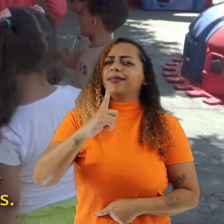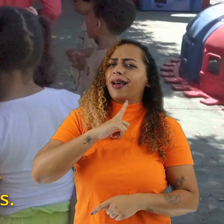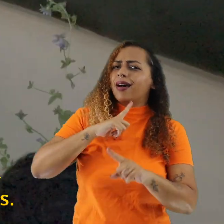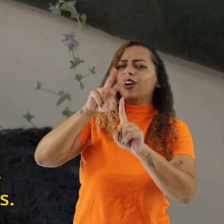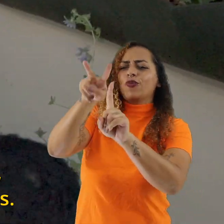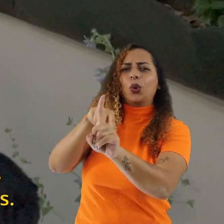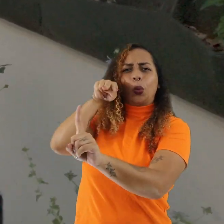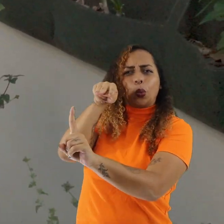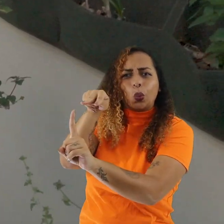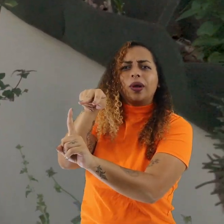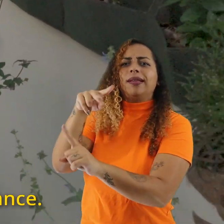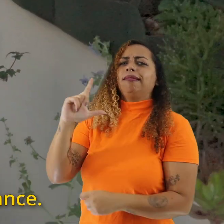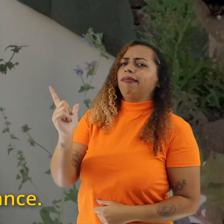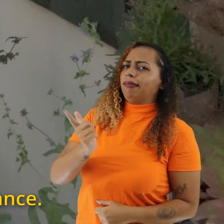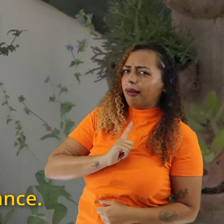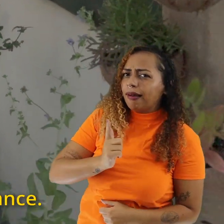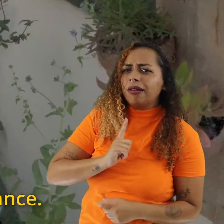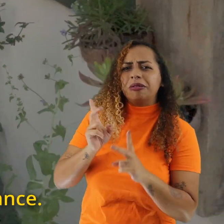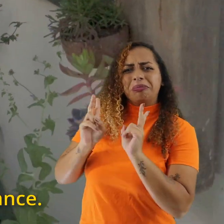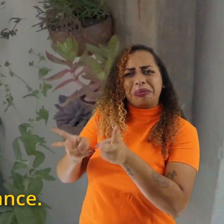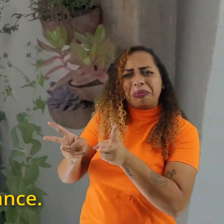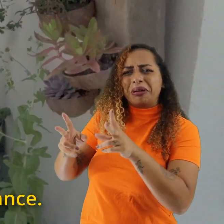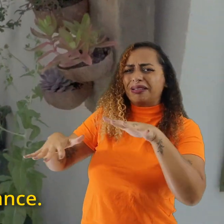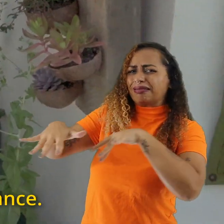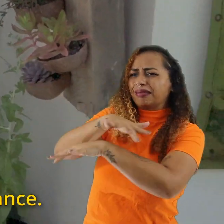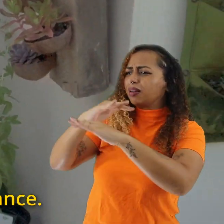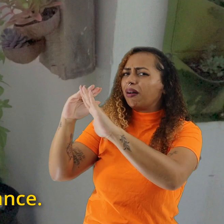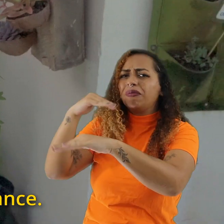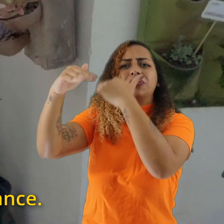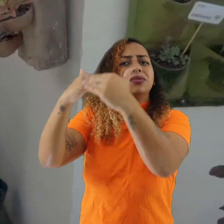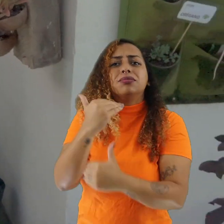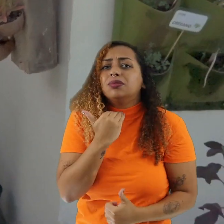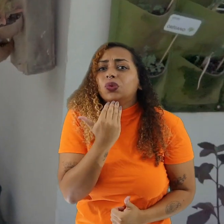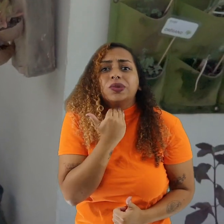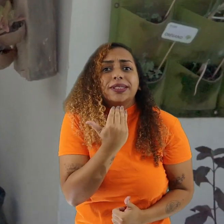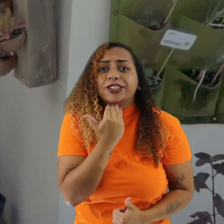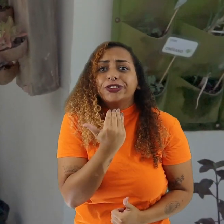se mantém estereótipos, a gente não permite que a nossa sociedade avance.